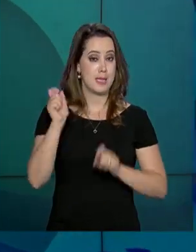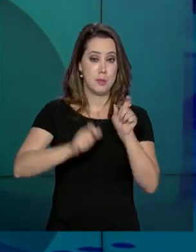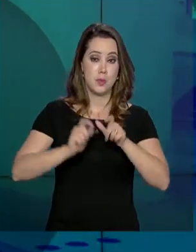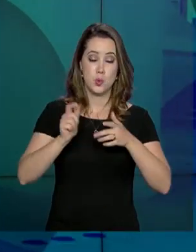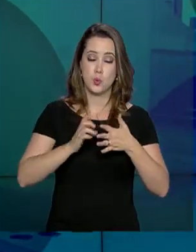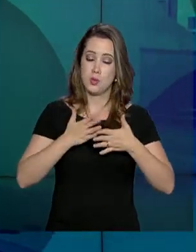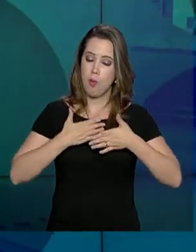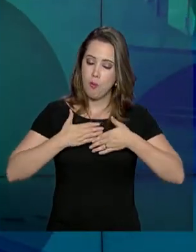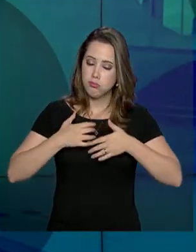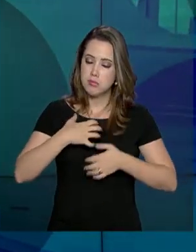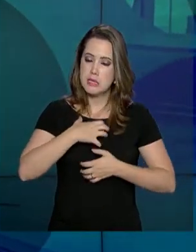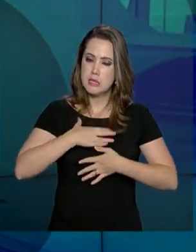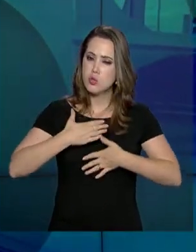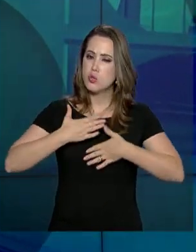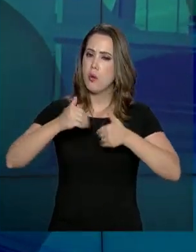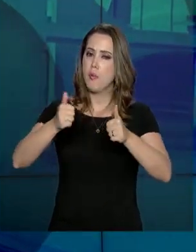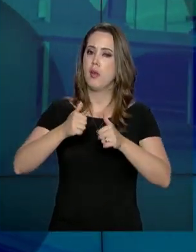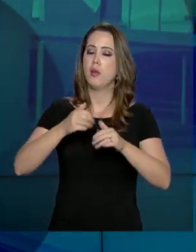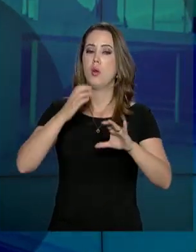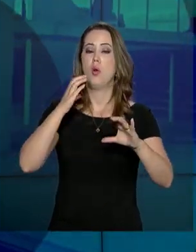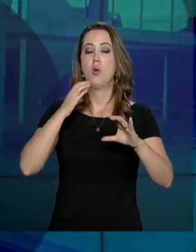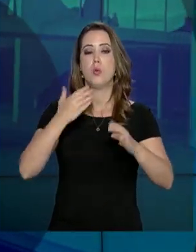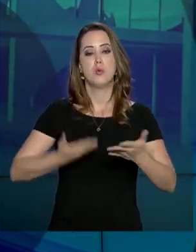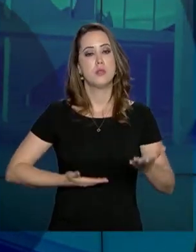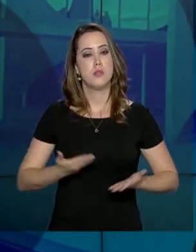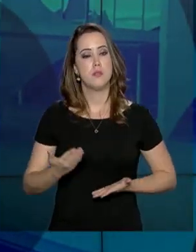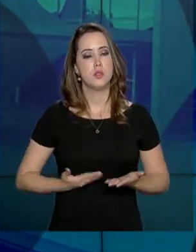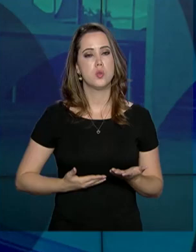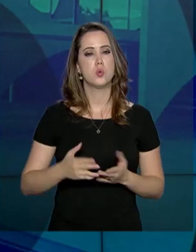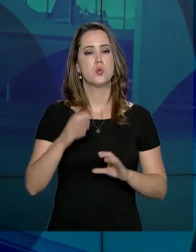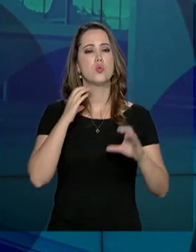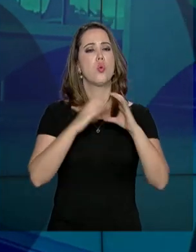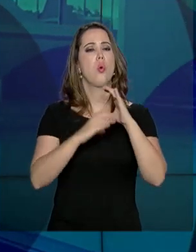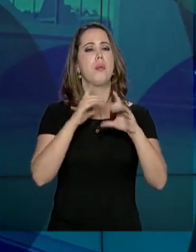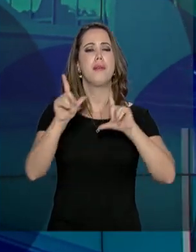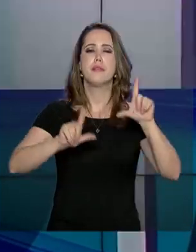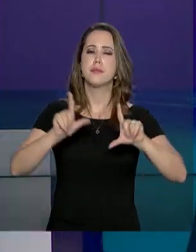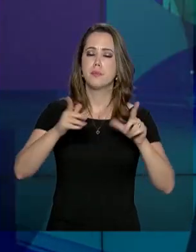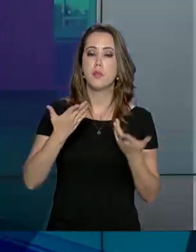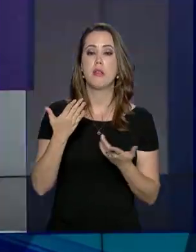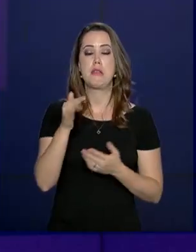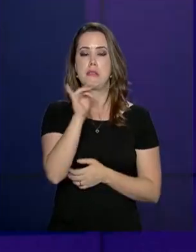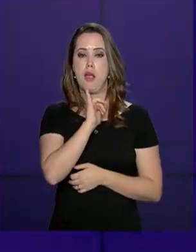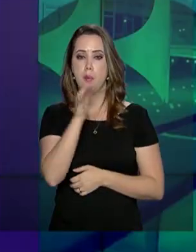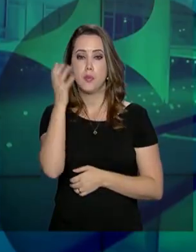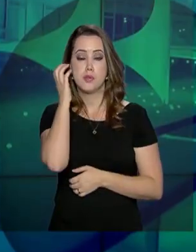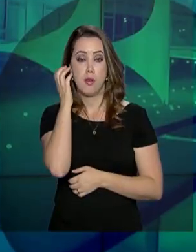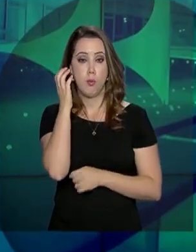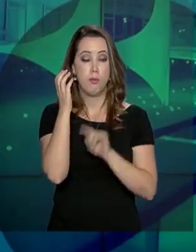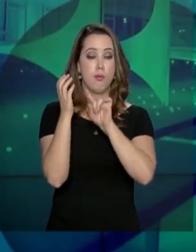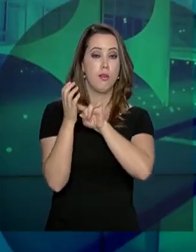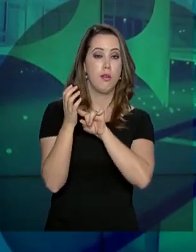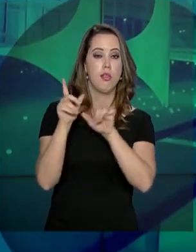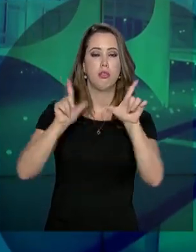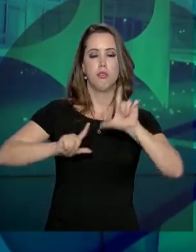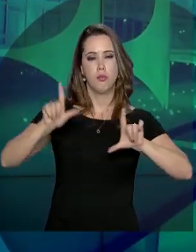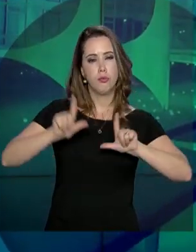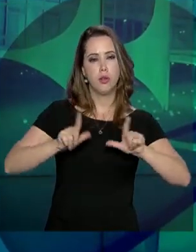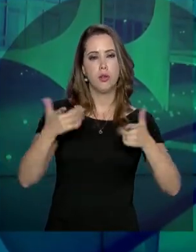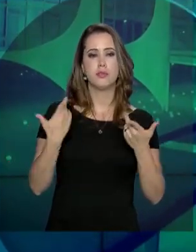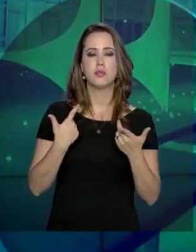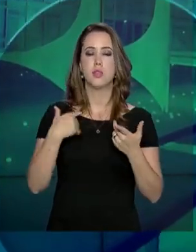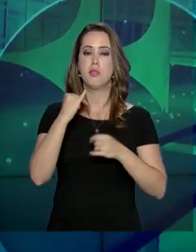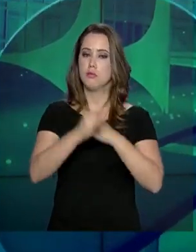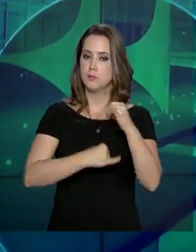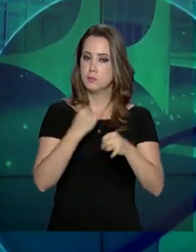satisfeito com os serviços de telecomunicações, como celular, TV por assinatura e banda larga. Mas, de acordo com a Agência